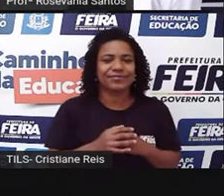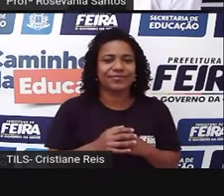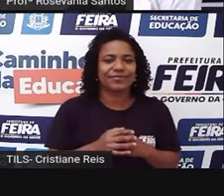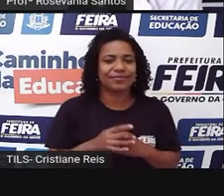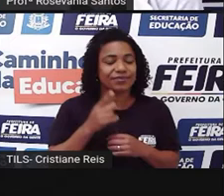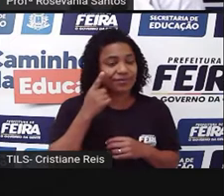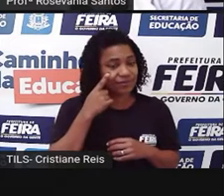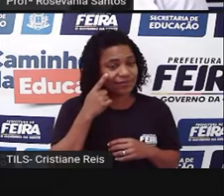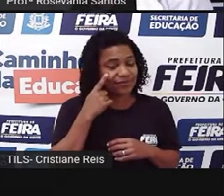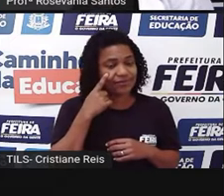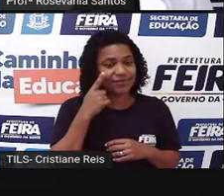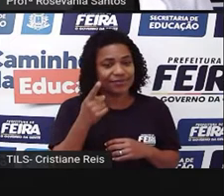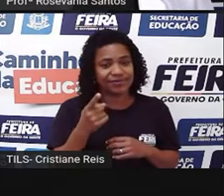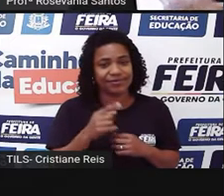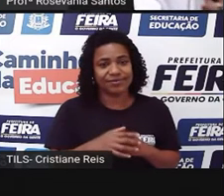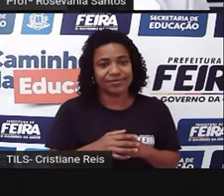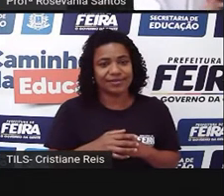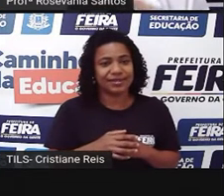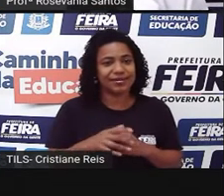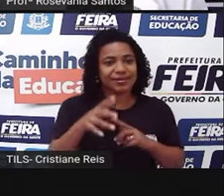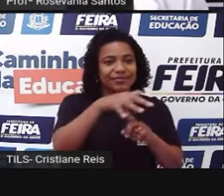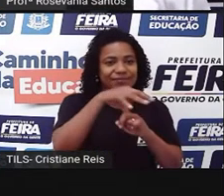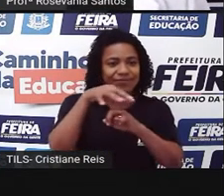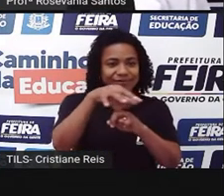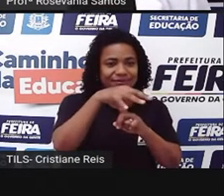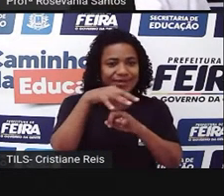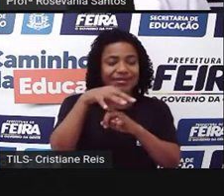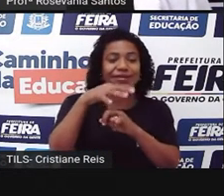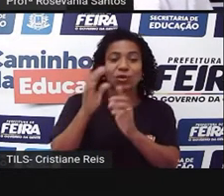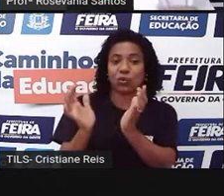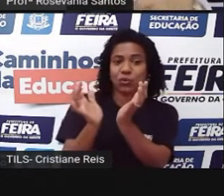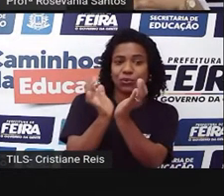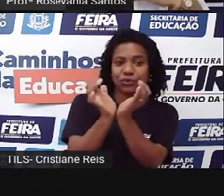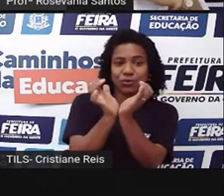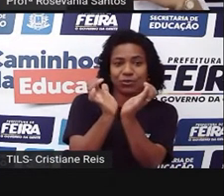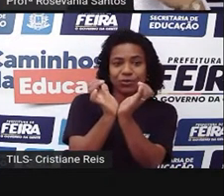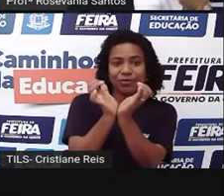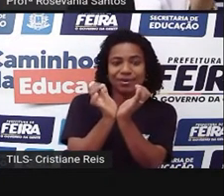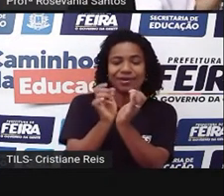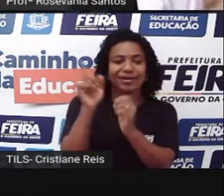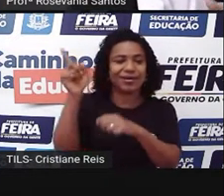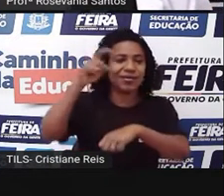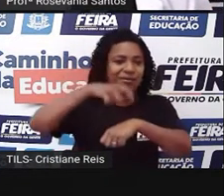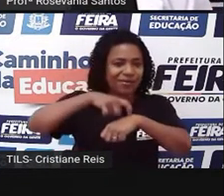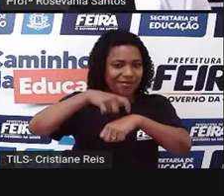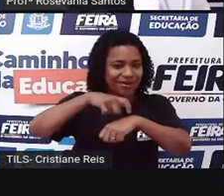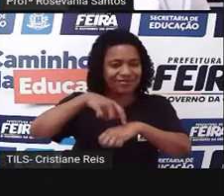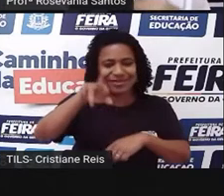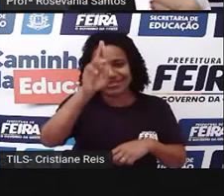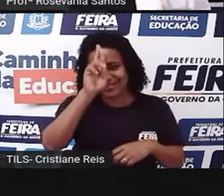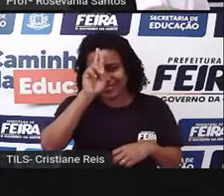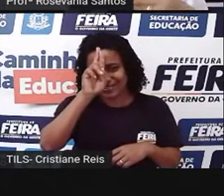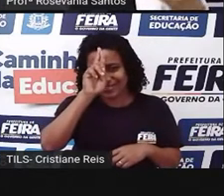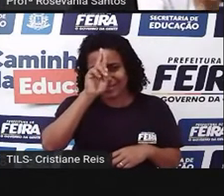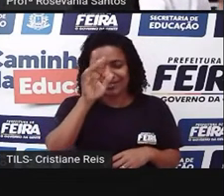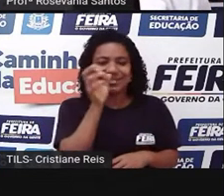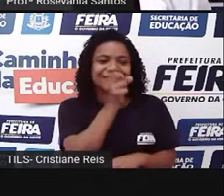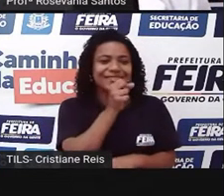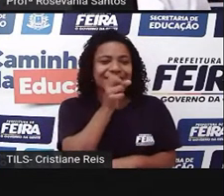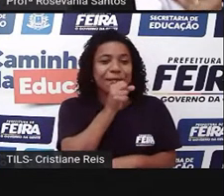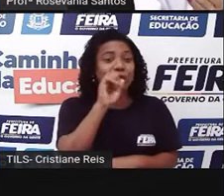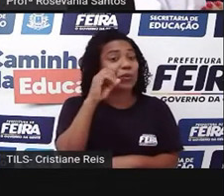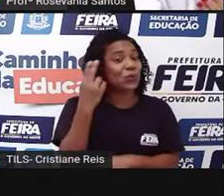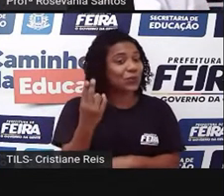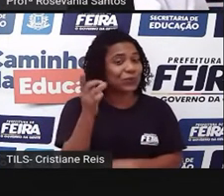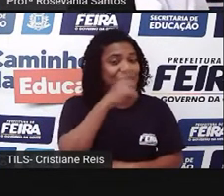aqui do, da feirinha do Tomba, você quando vai dando horário de meio-dia, né, no sábado ou no